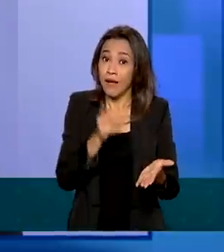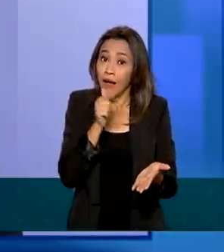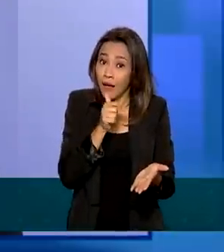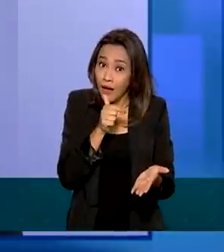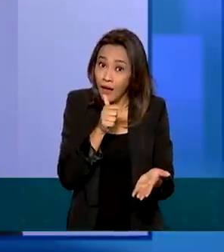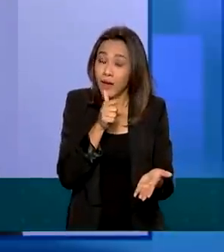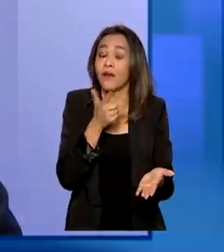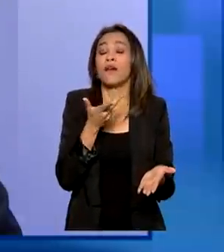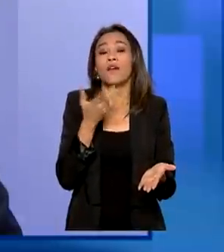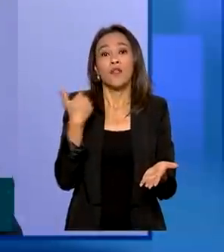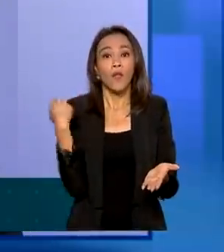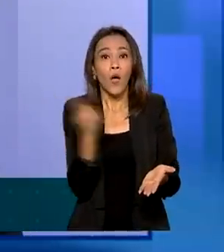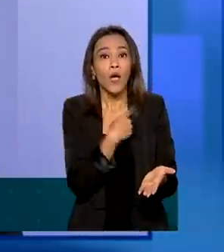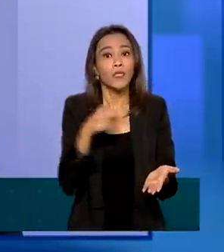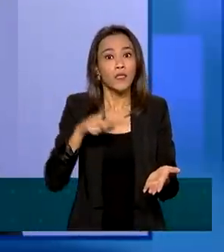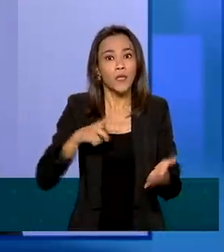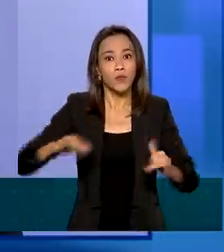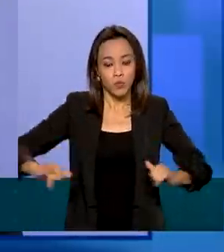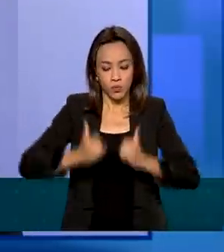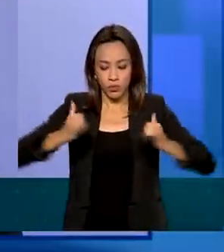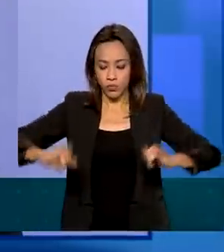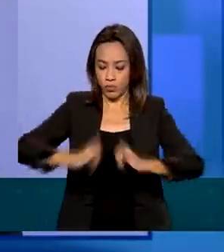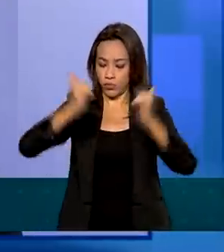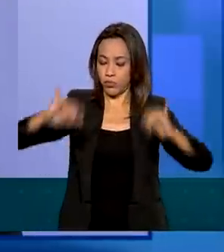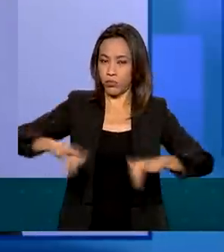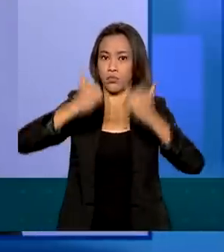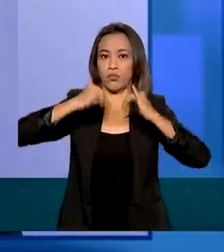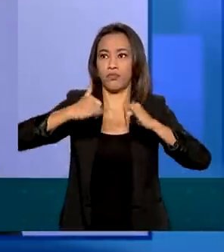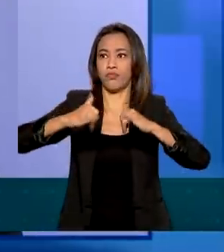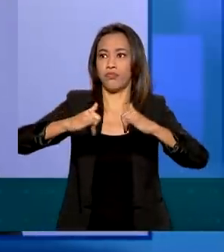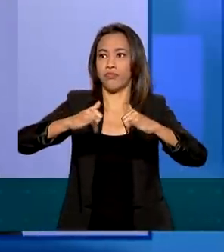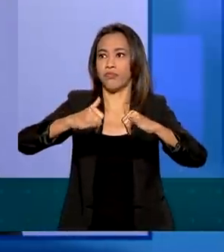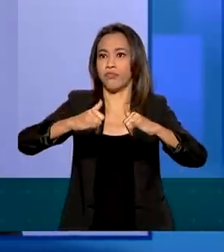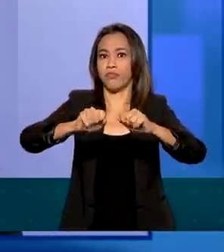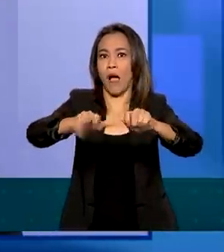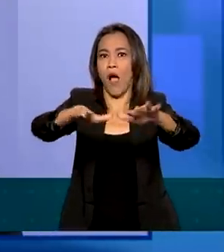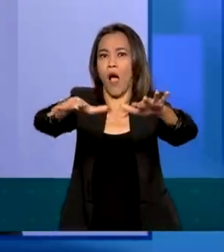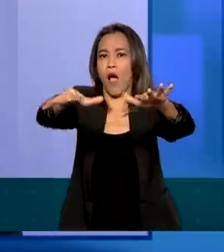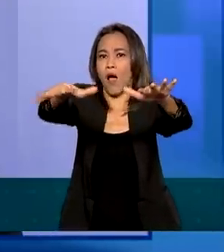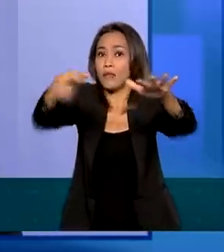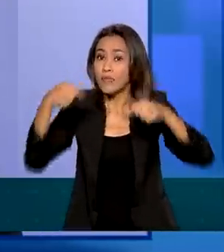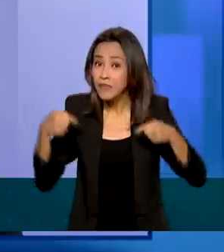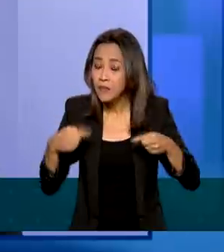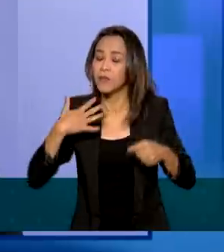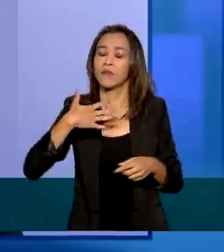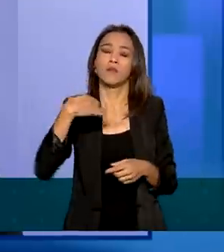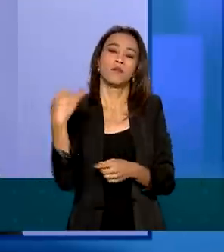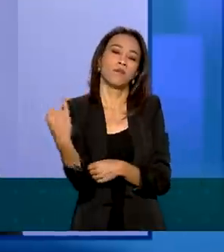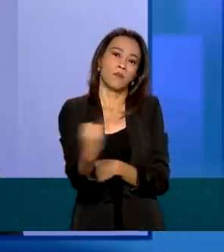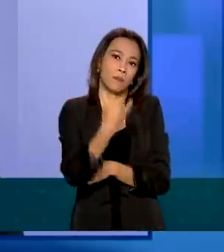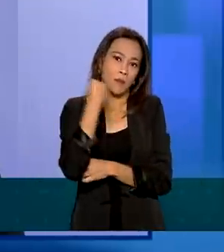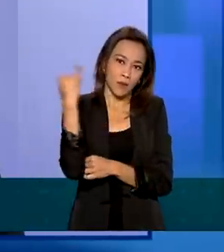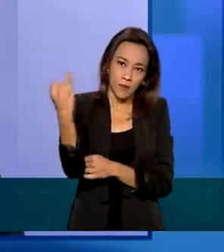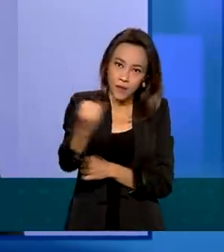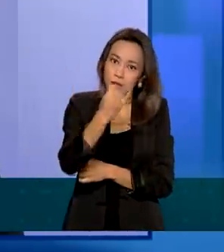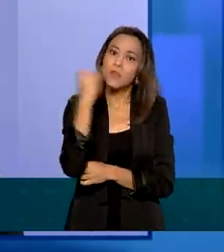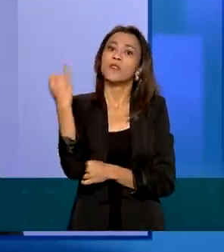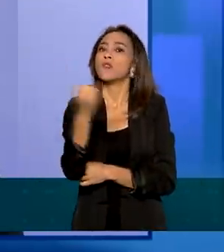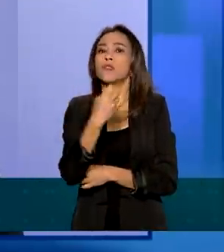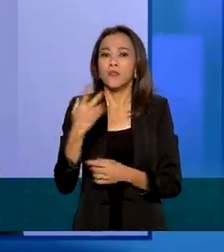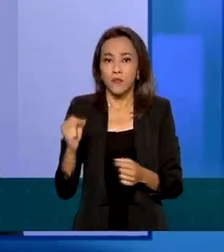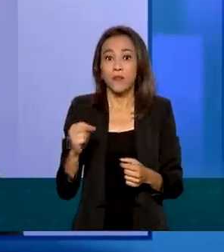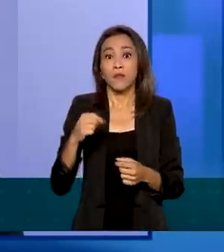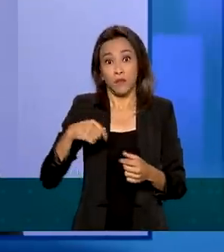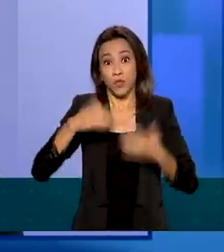a expansão das nossas linhas de transmissão, que são fundamentais para o intercâmbio de energia